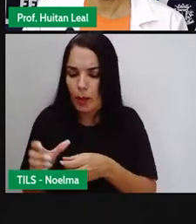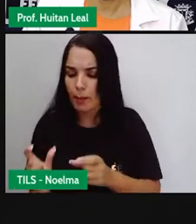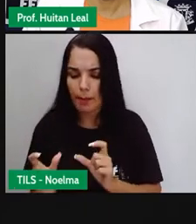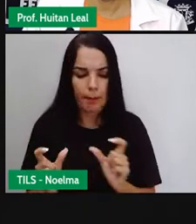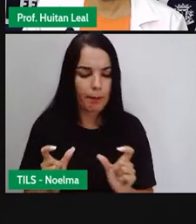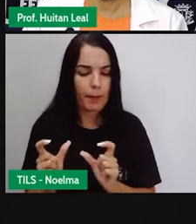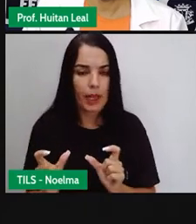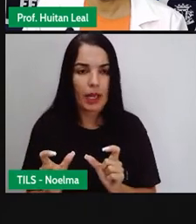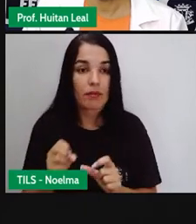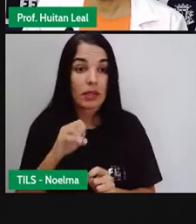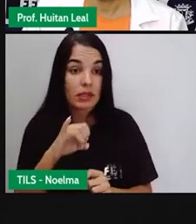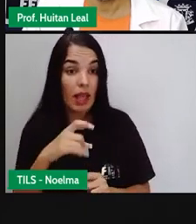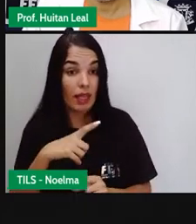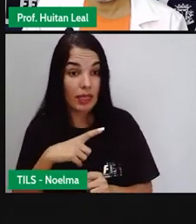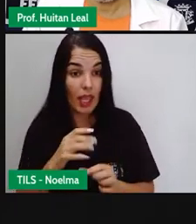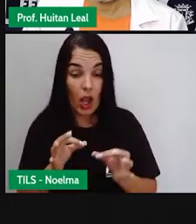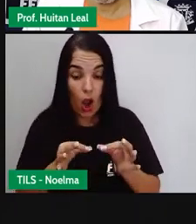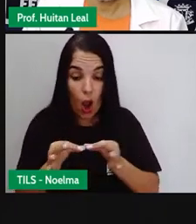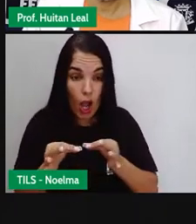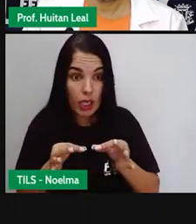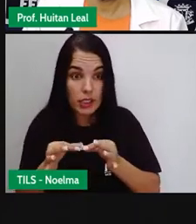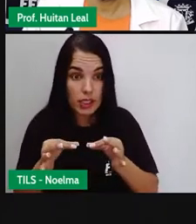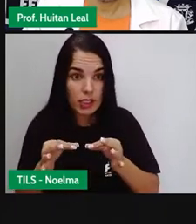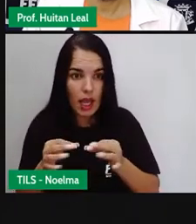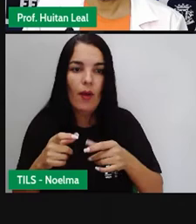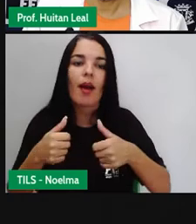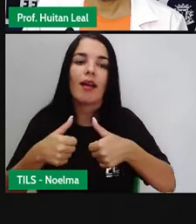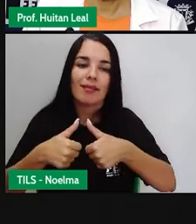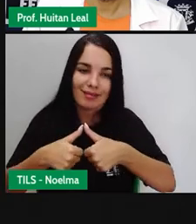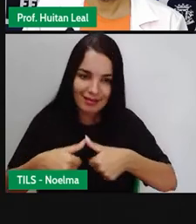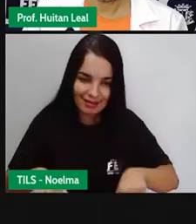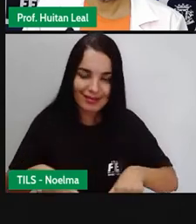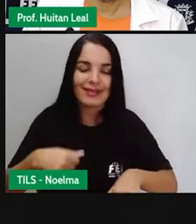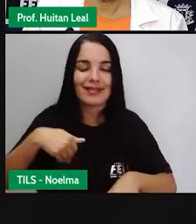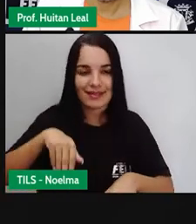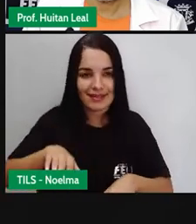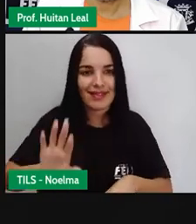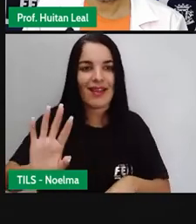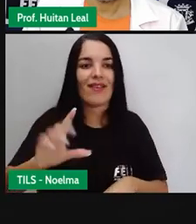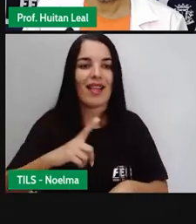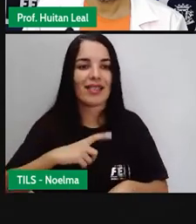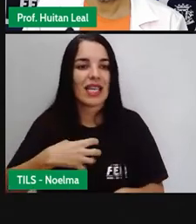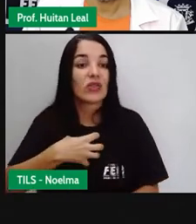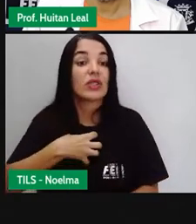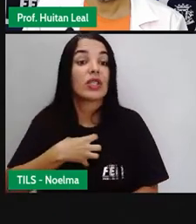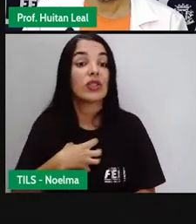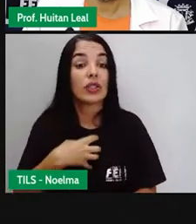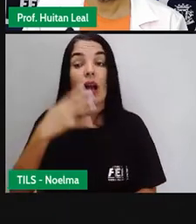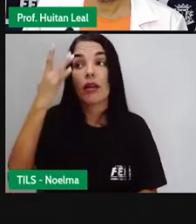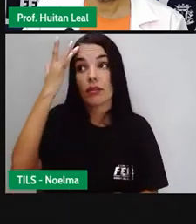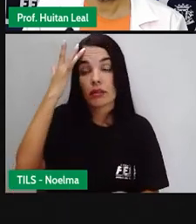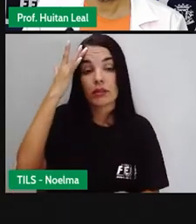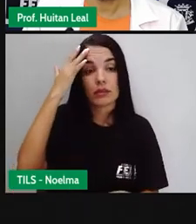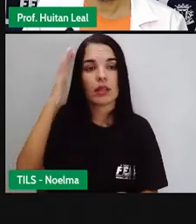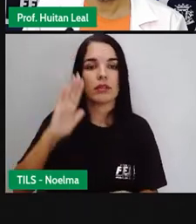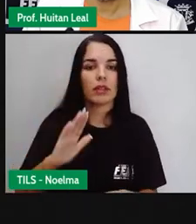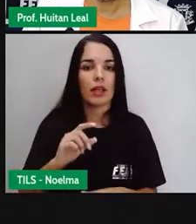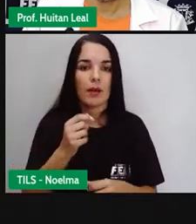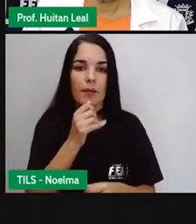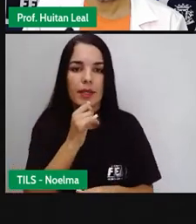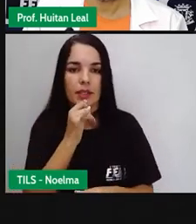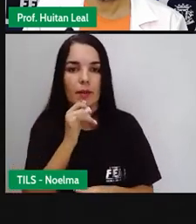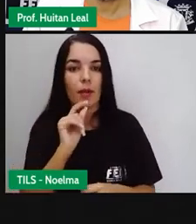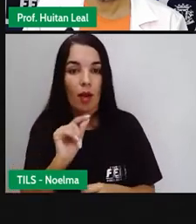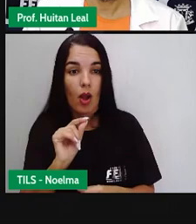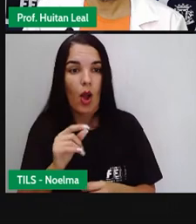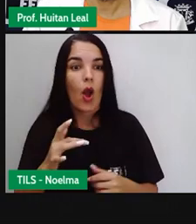E, havendo ordem, é muito provável que haja sentido naquela frase. Os indígenas contribuem